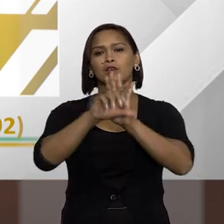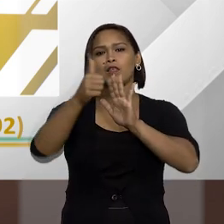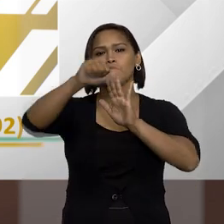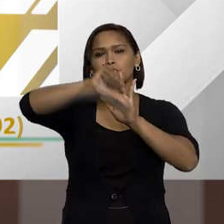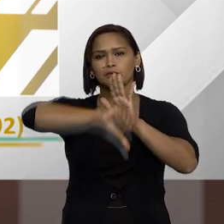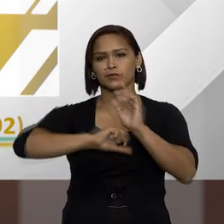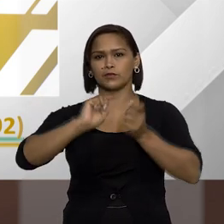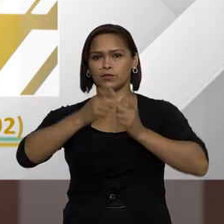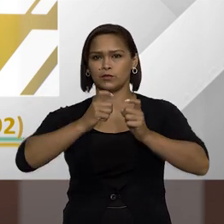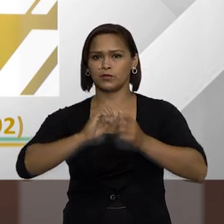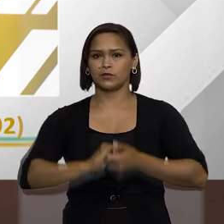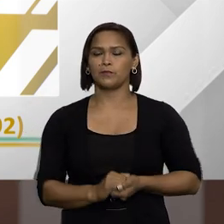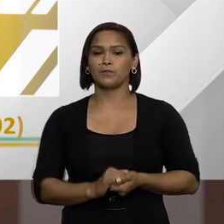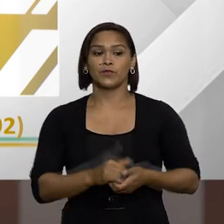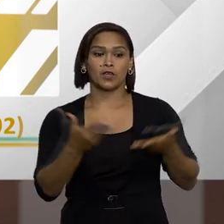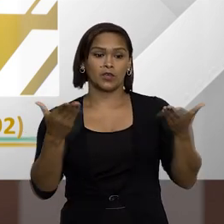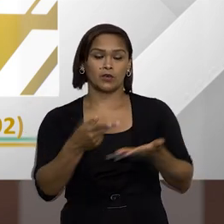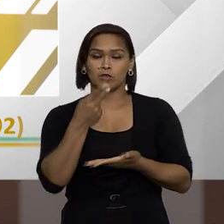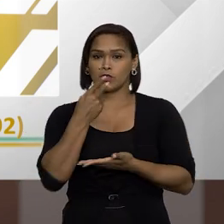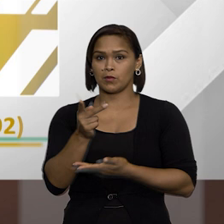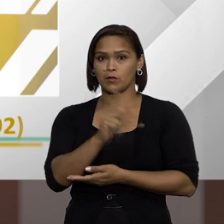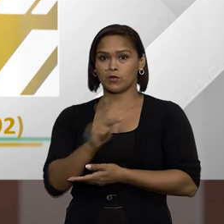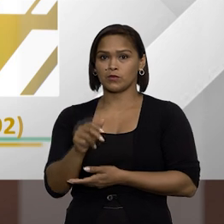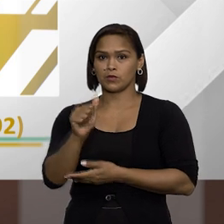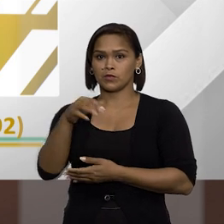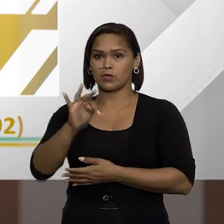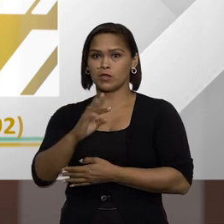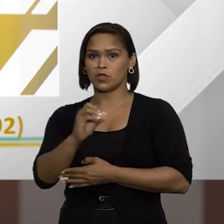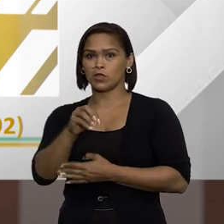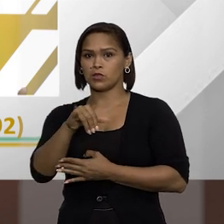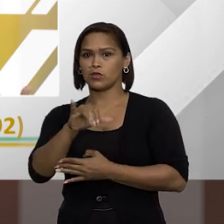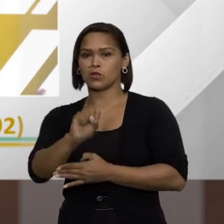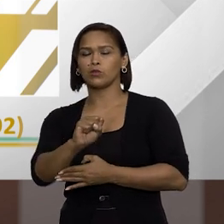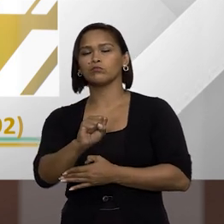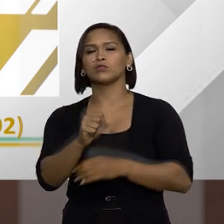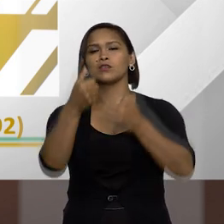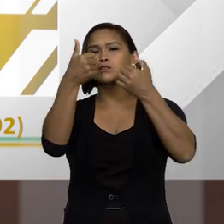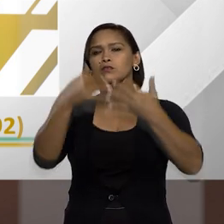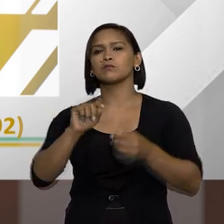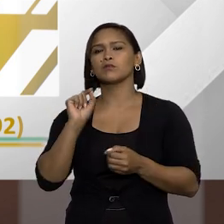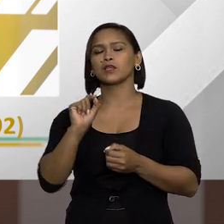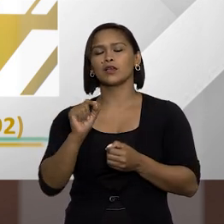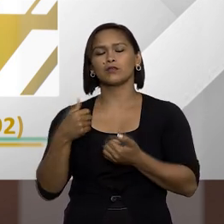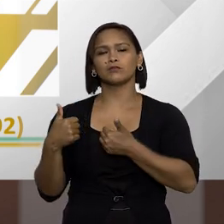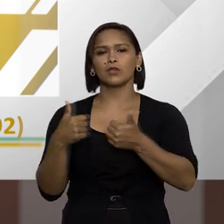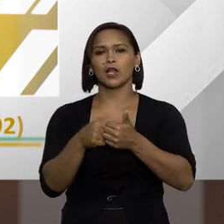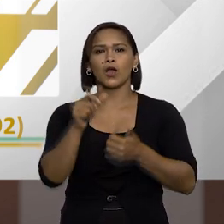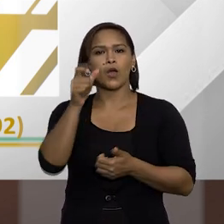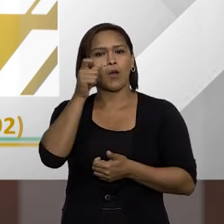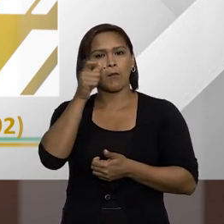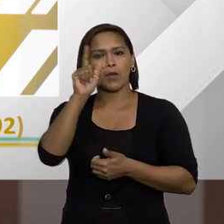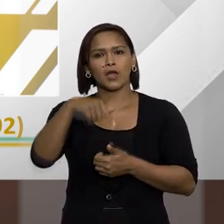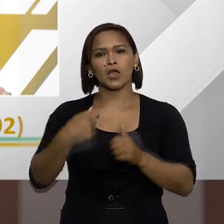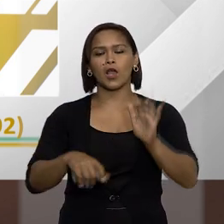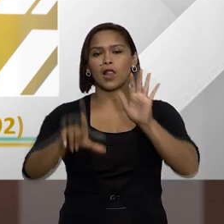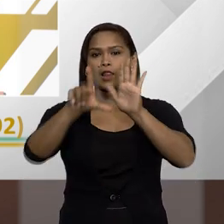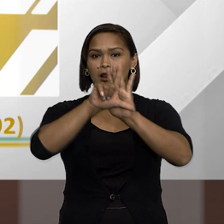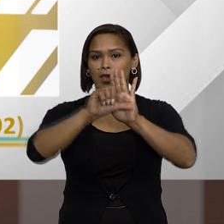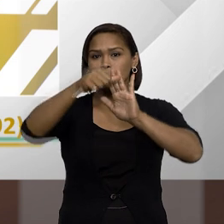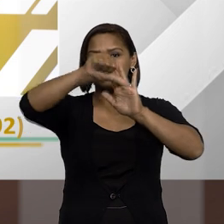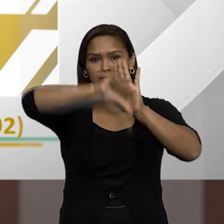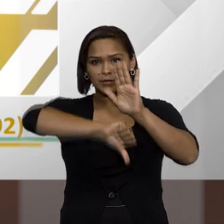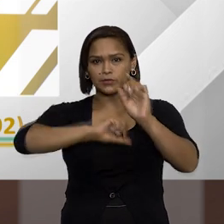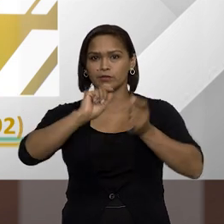administrativa. Eu já começo com você, professor Antônio Daud, eu gostaria que você deixasse claro, para quem nos acompanha agora, improbidade